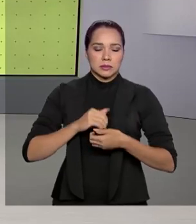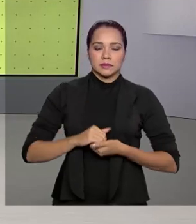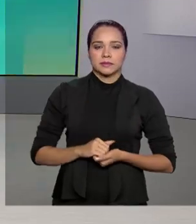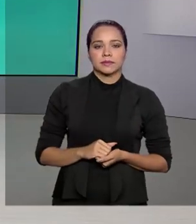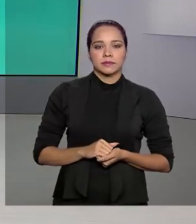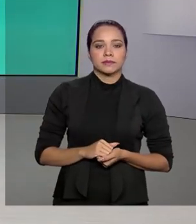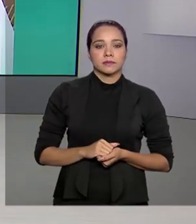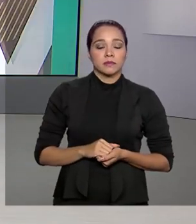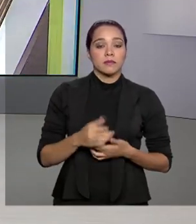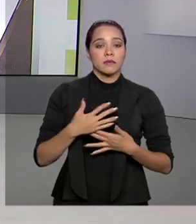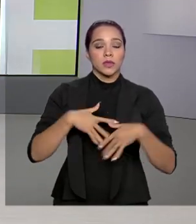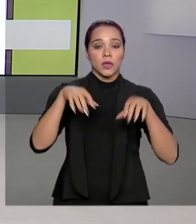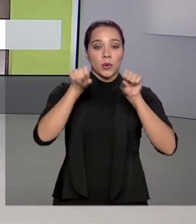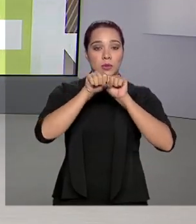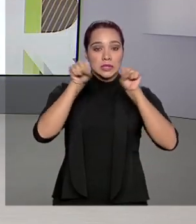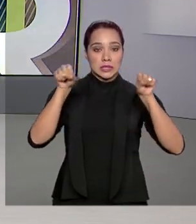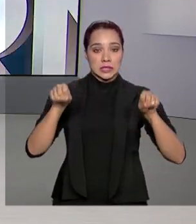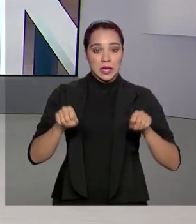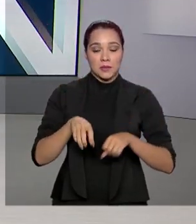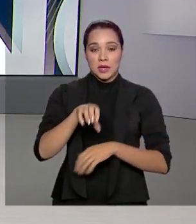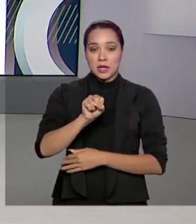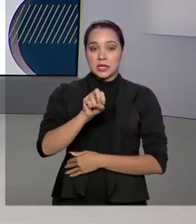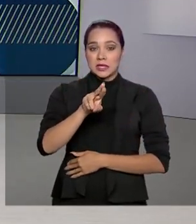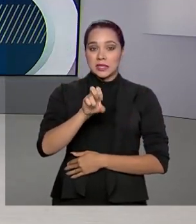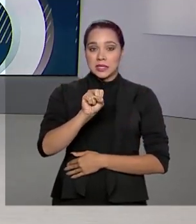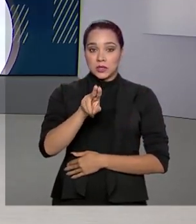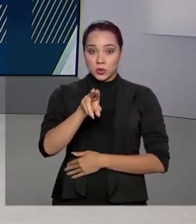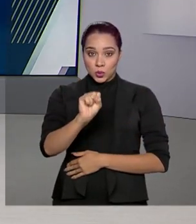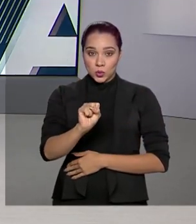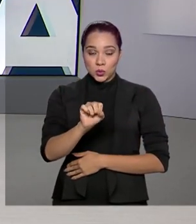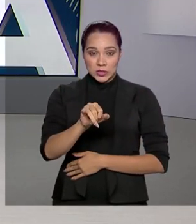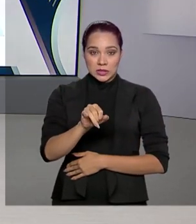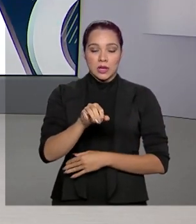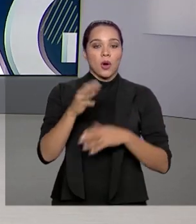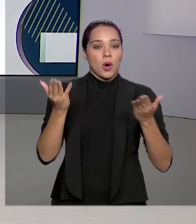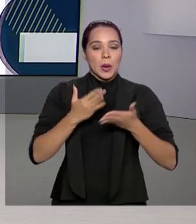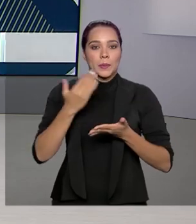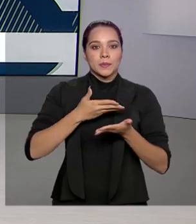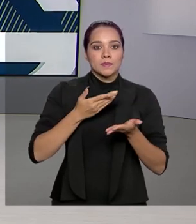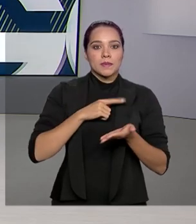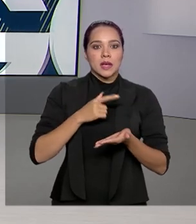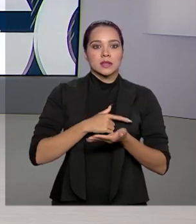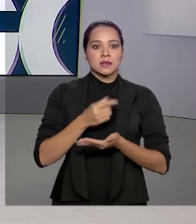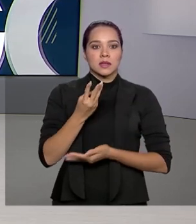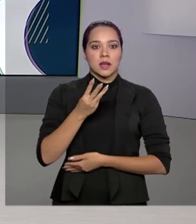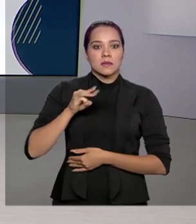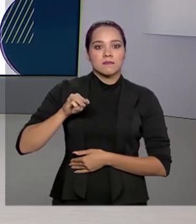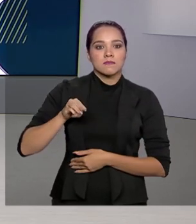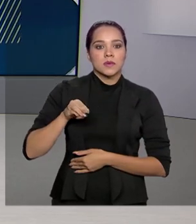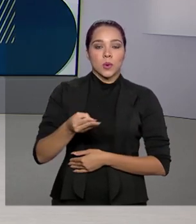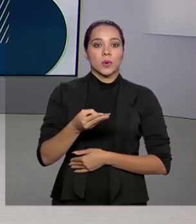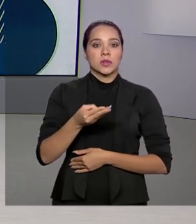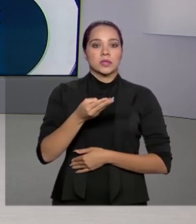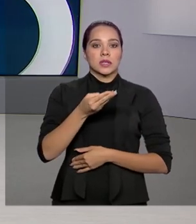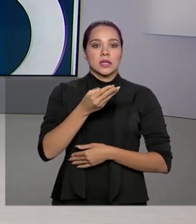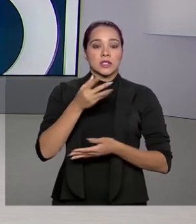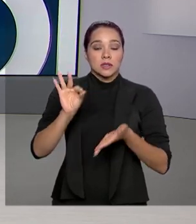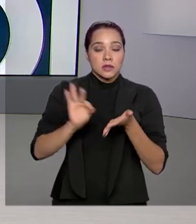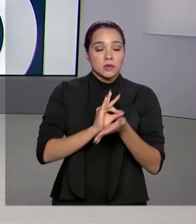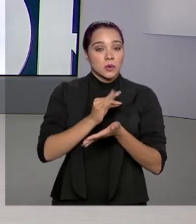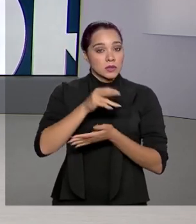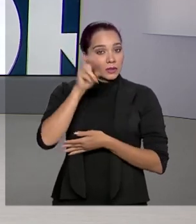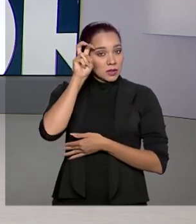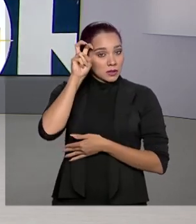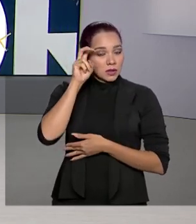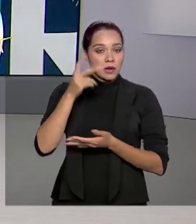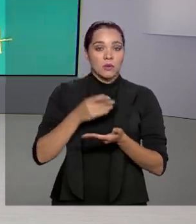O sistema de seleção unificada ultrapassou 2,7 milhões de inscrições na manhã desta quinta-feira.